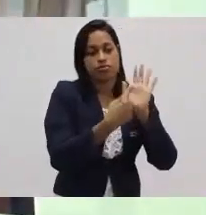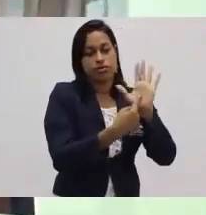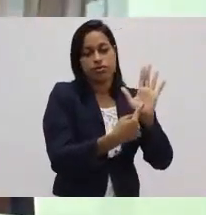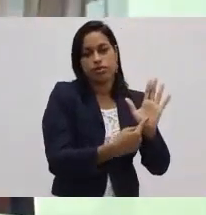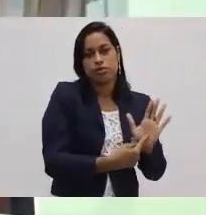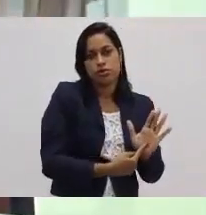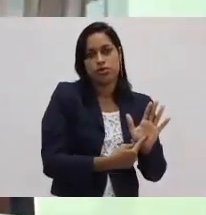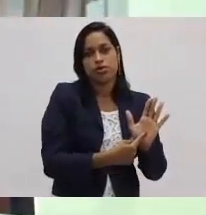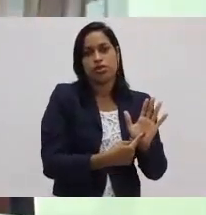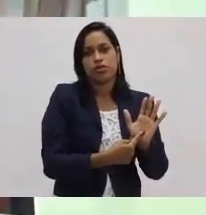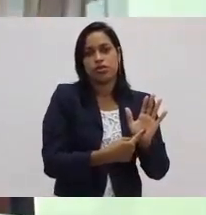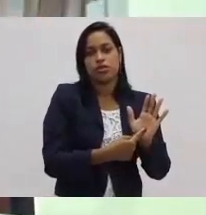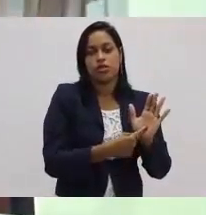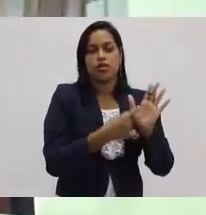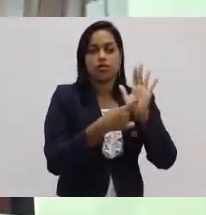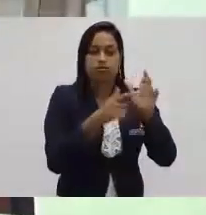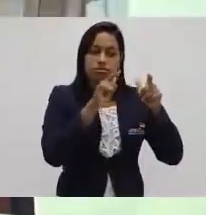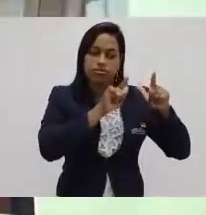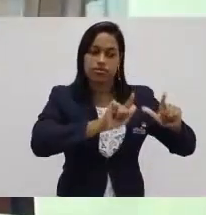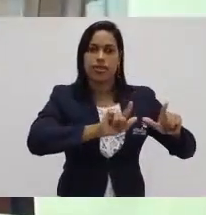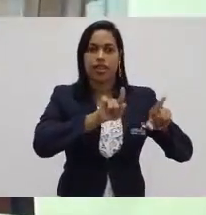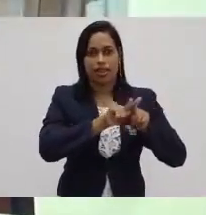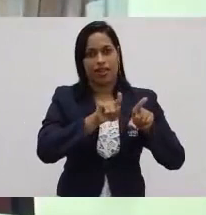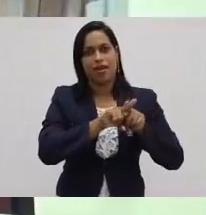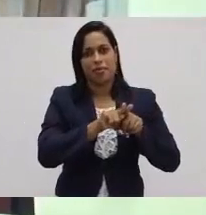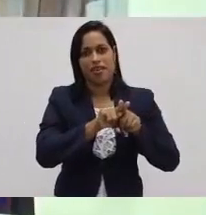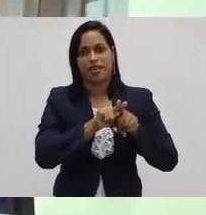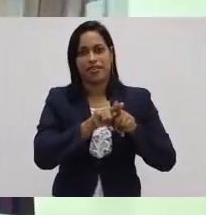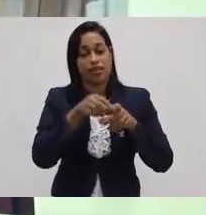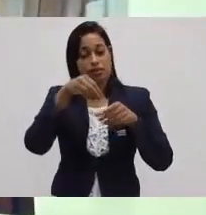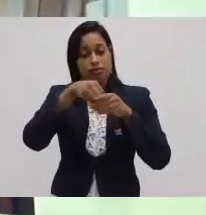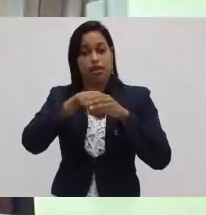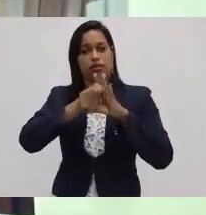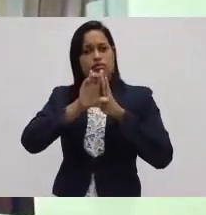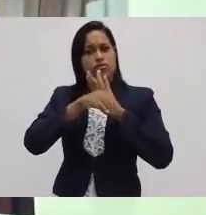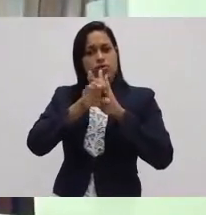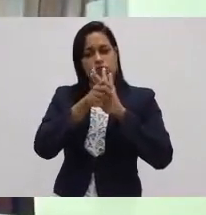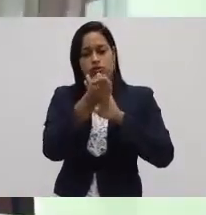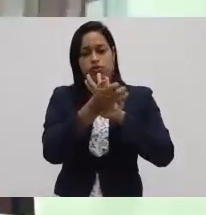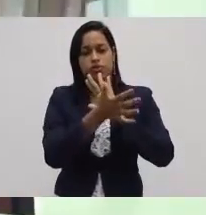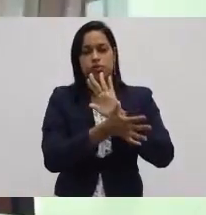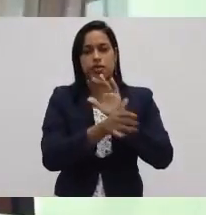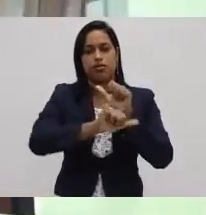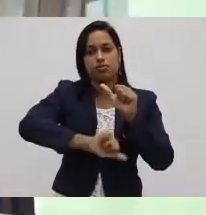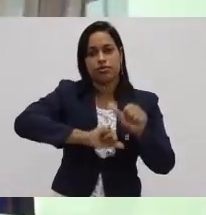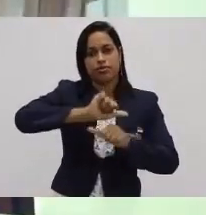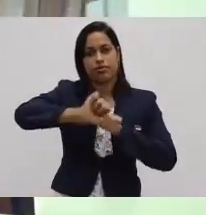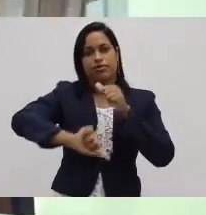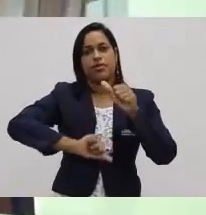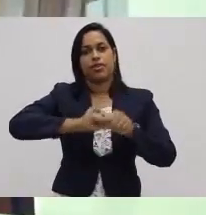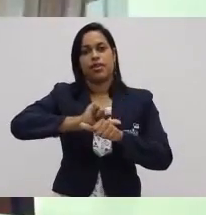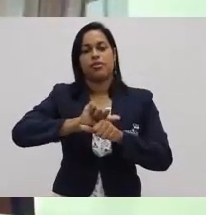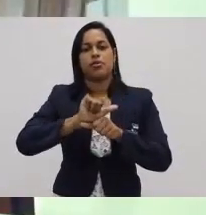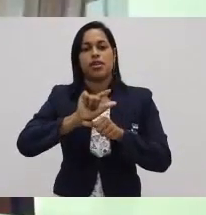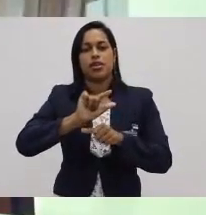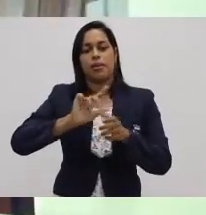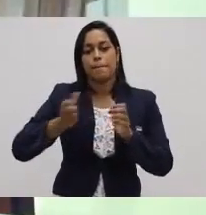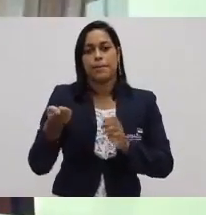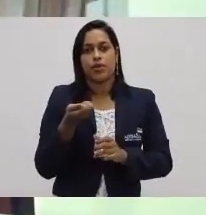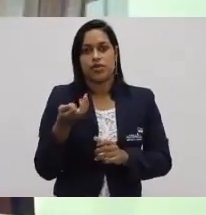publicados e certificados. Dentro do conceito de modelo de transformação, nós temos o conceito de processo.